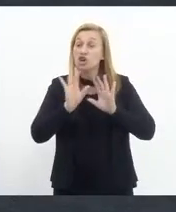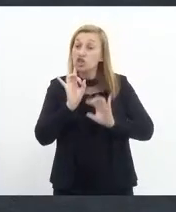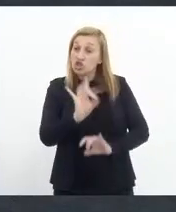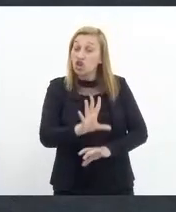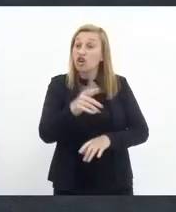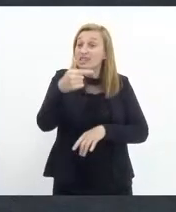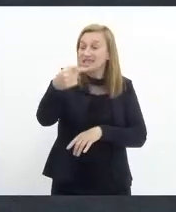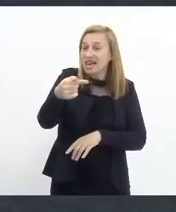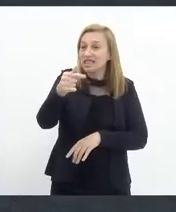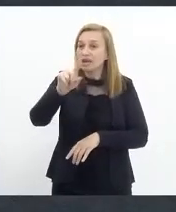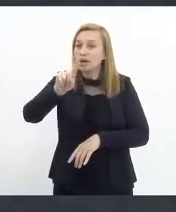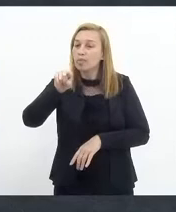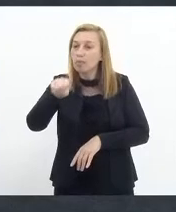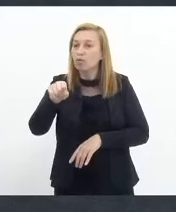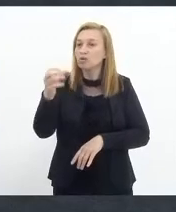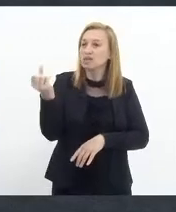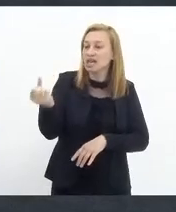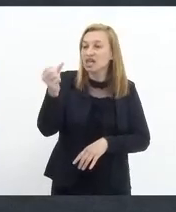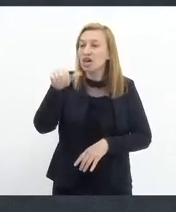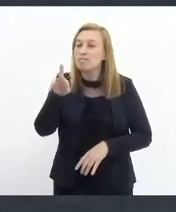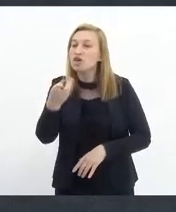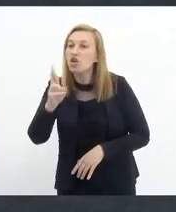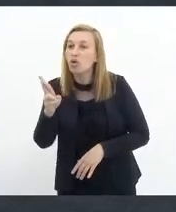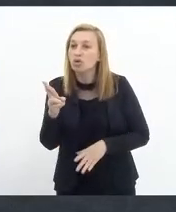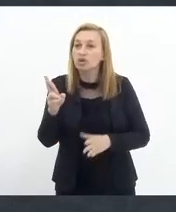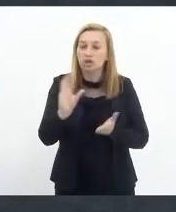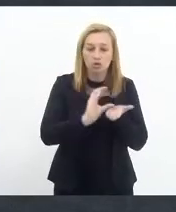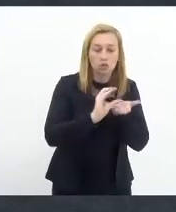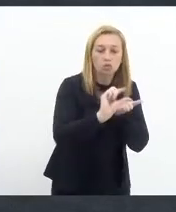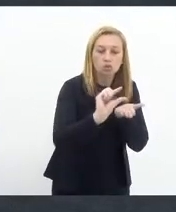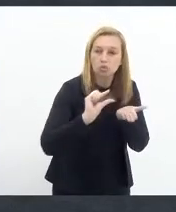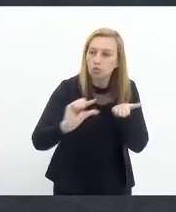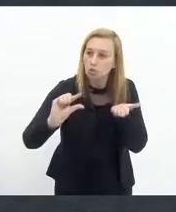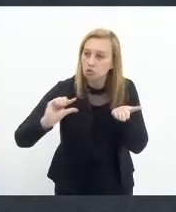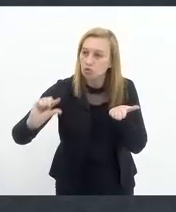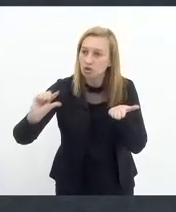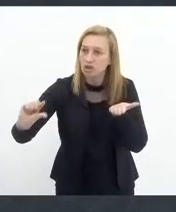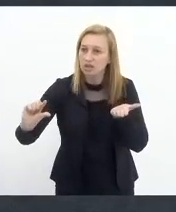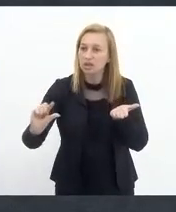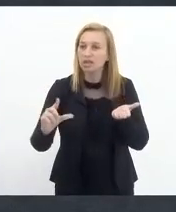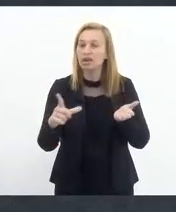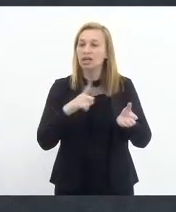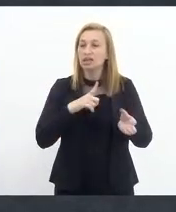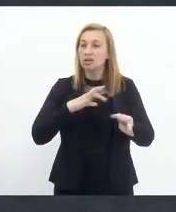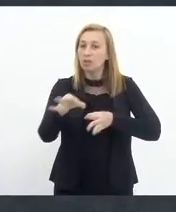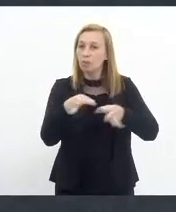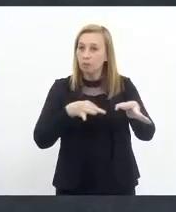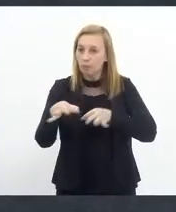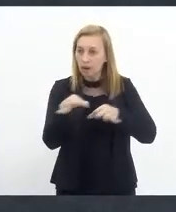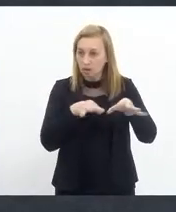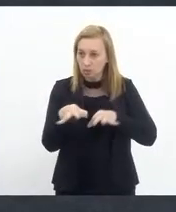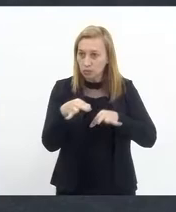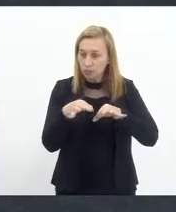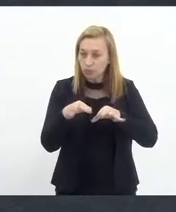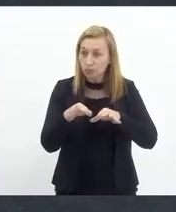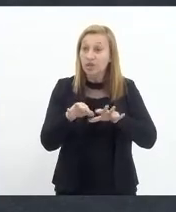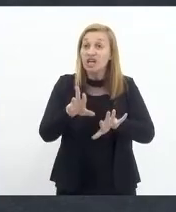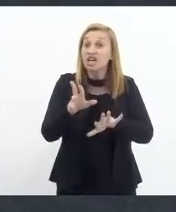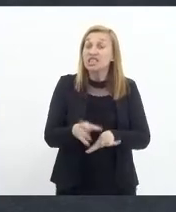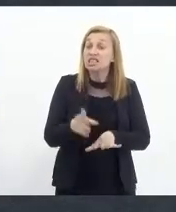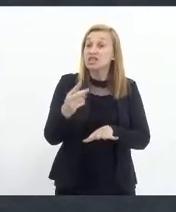,6 bilhões foram destinados para os municípios que aderiram a plano de concessão. E esse valor